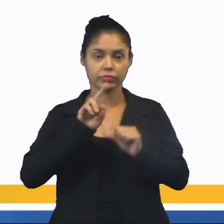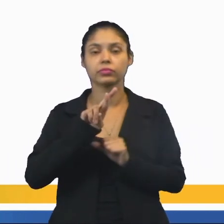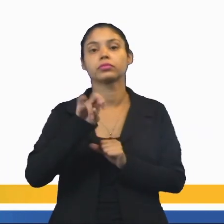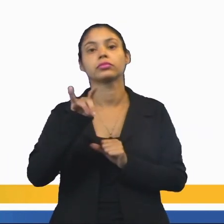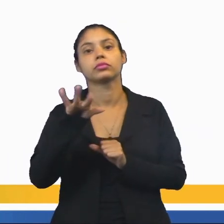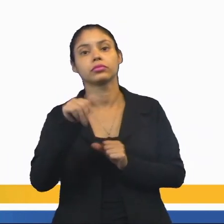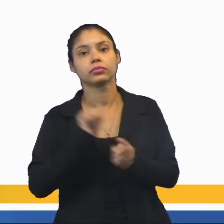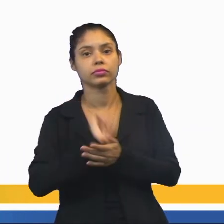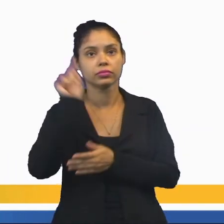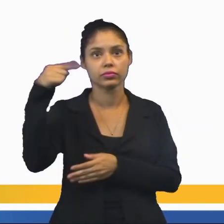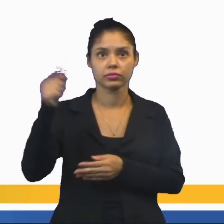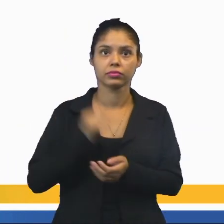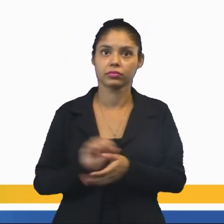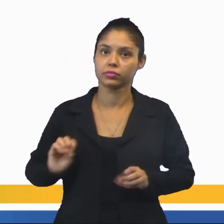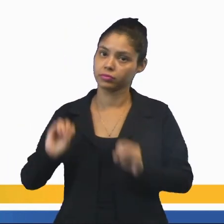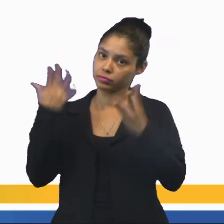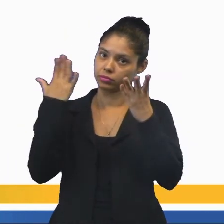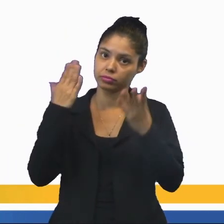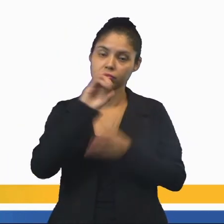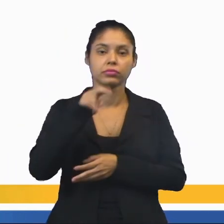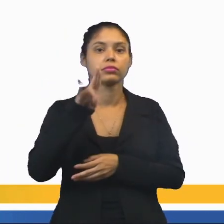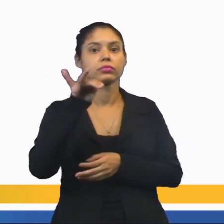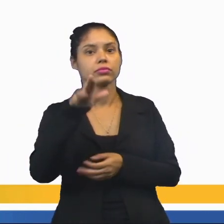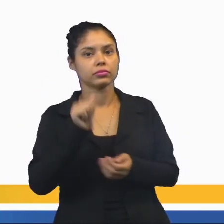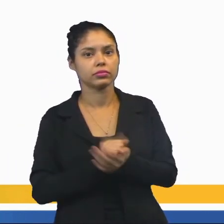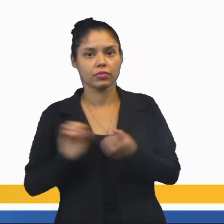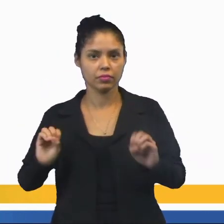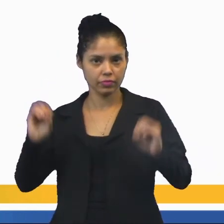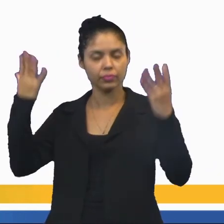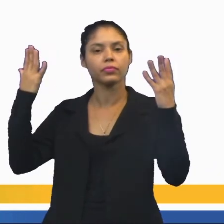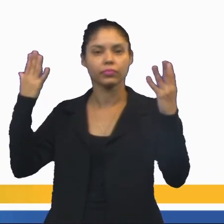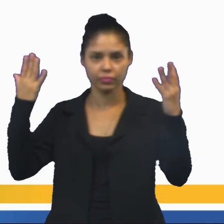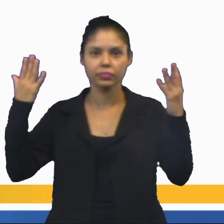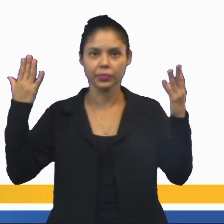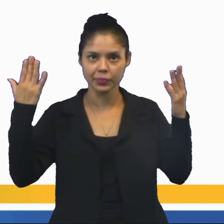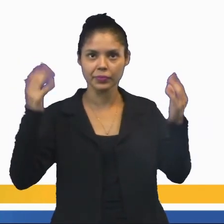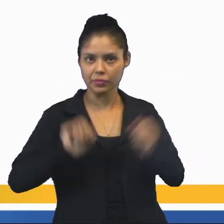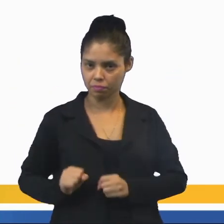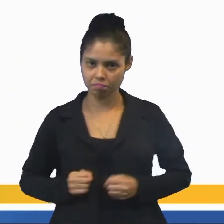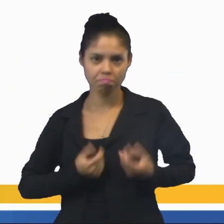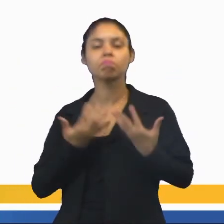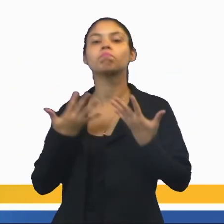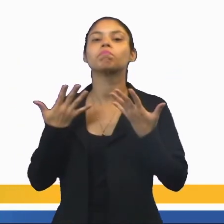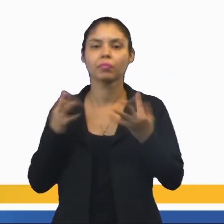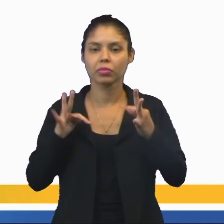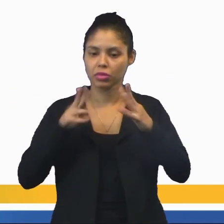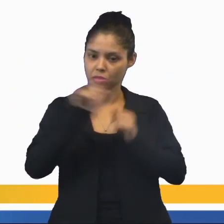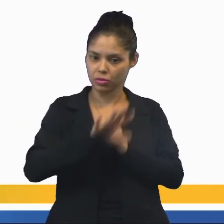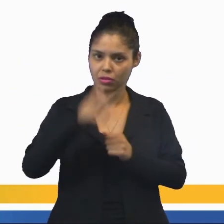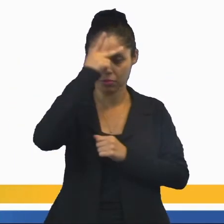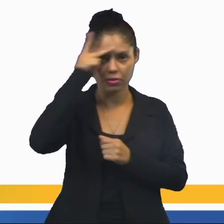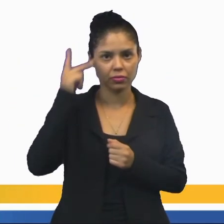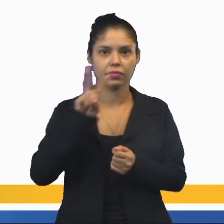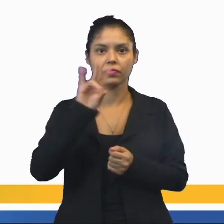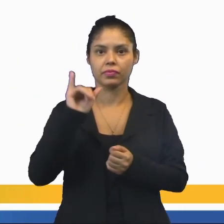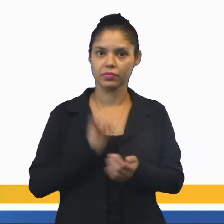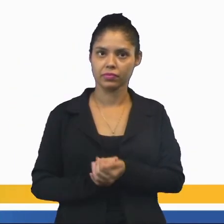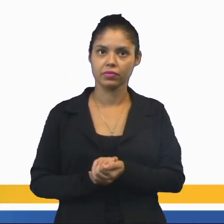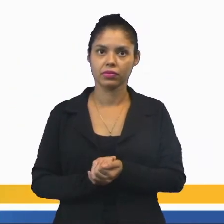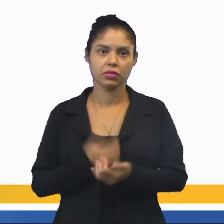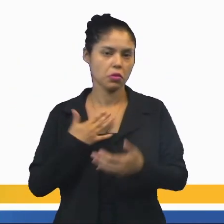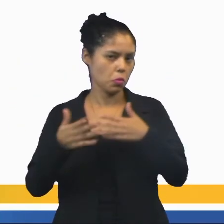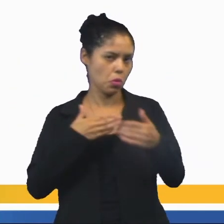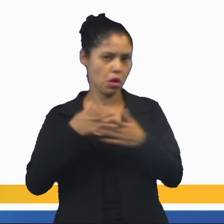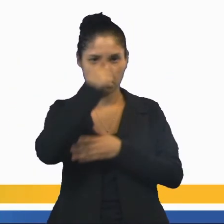o dia anterior e a festa de Copacabana se tornou aquela festa ecumênica, vamos dizer assim, onde todas as pessoas, quaisquer